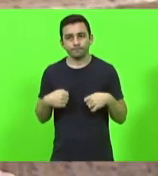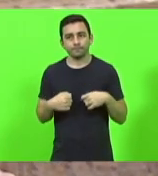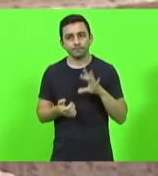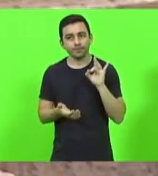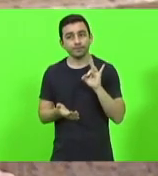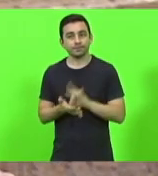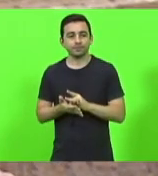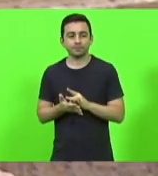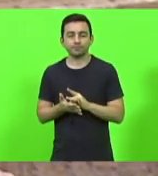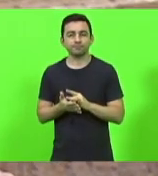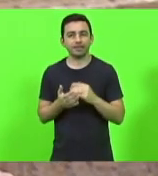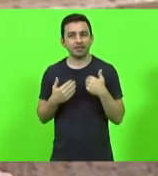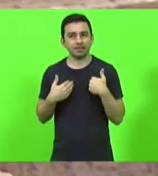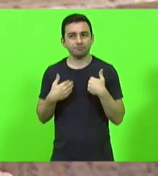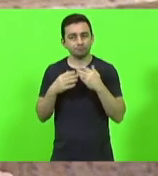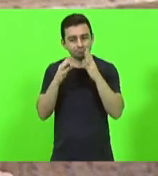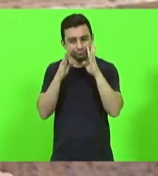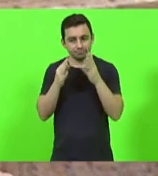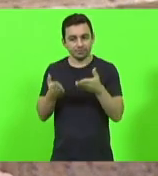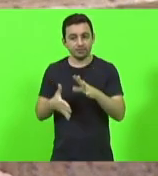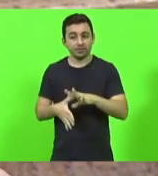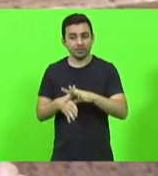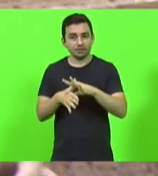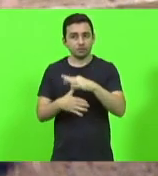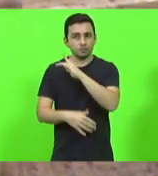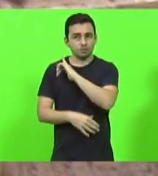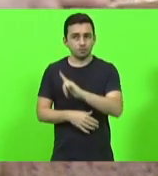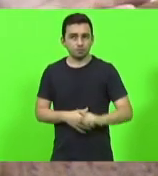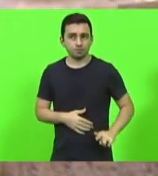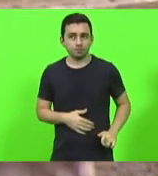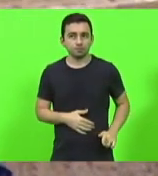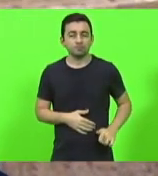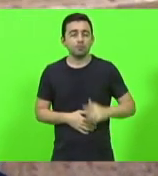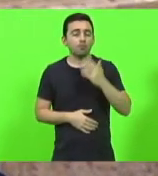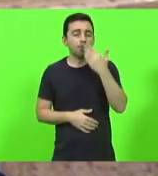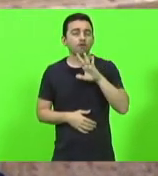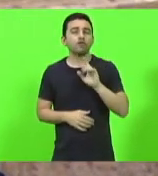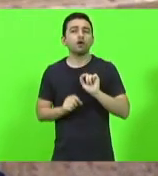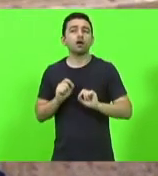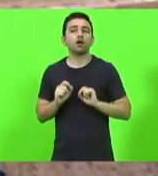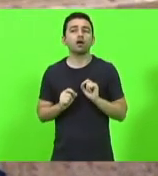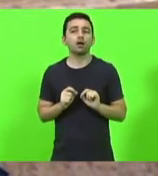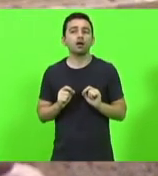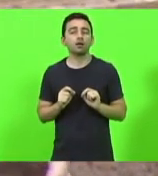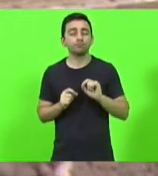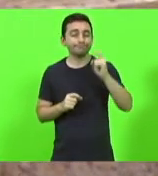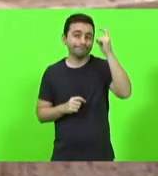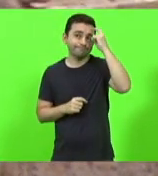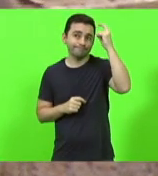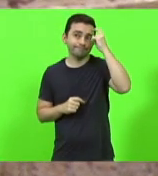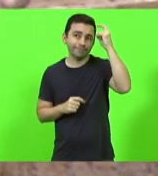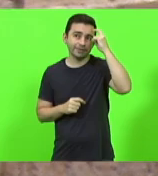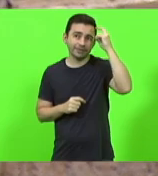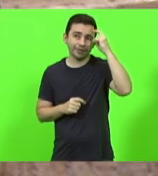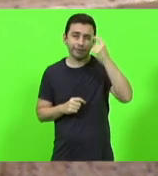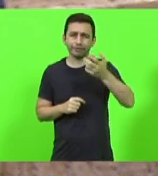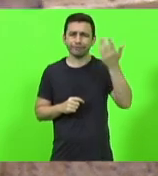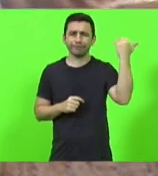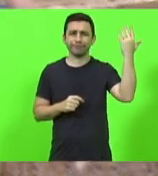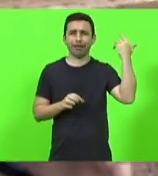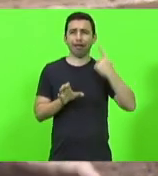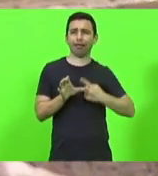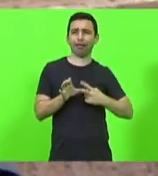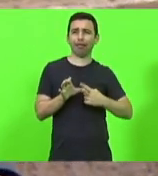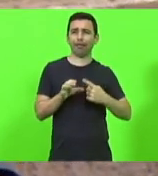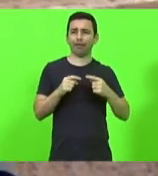que eu ouvi aqui da liderança do governo, comprova o que eu falei no início, é um pensamento soviético, é um pensamento de que tudo